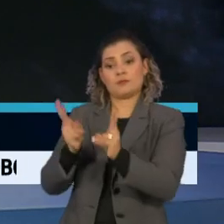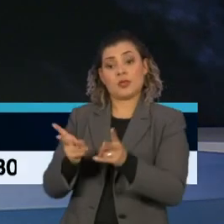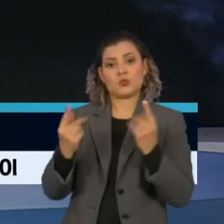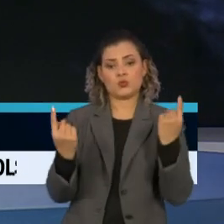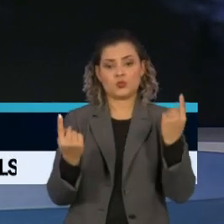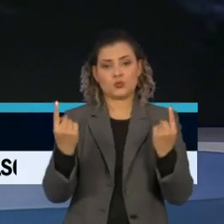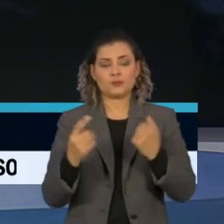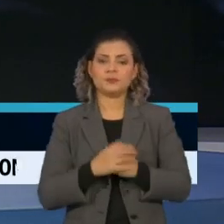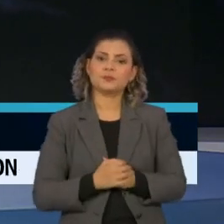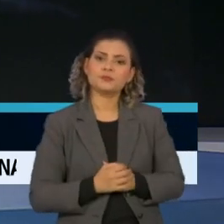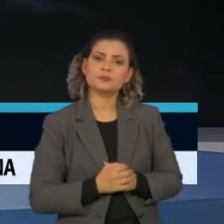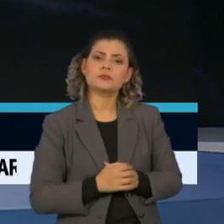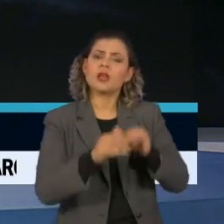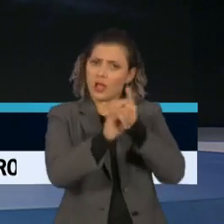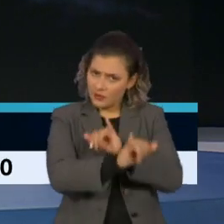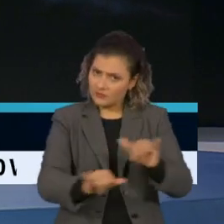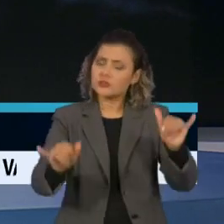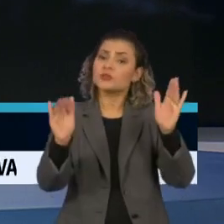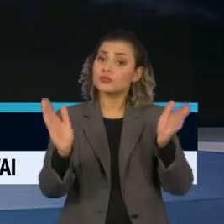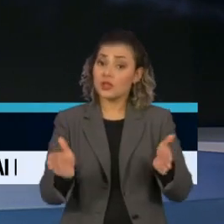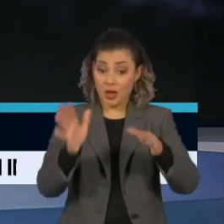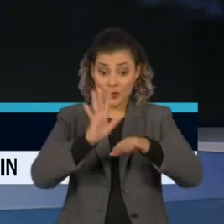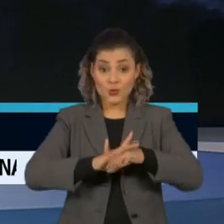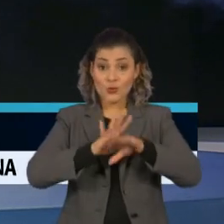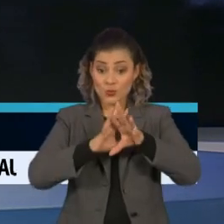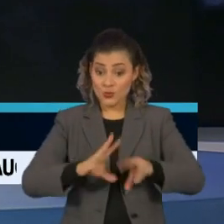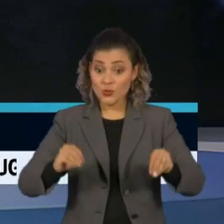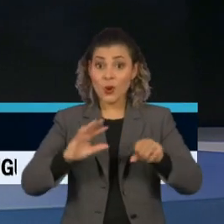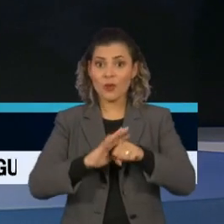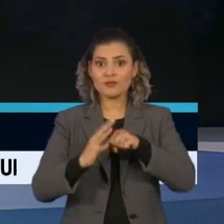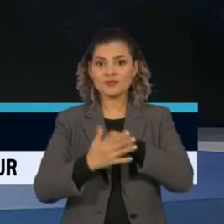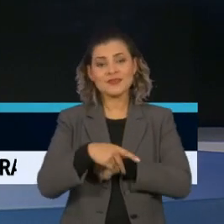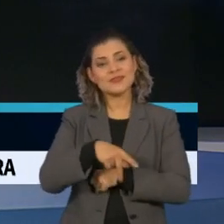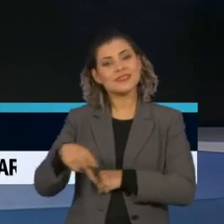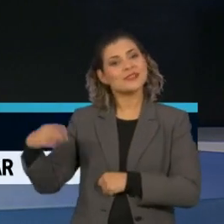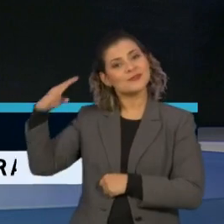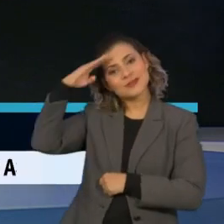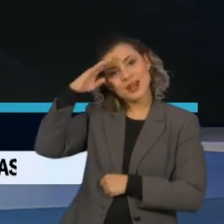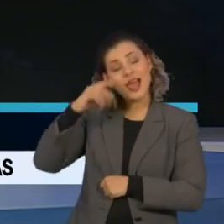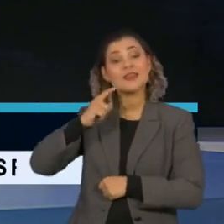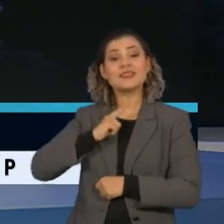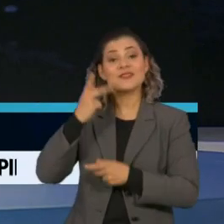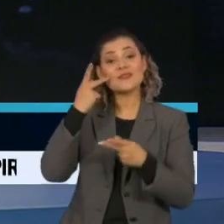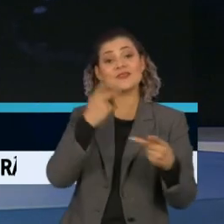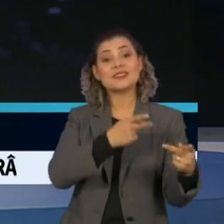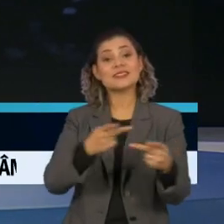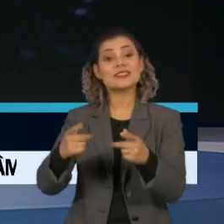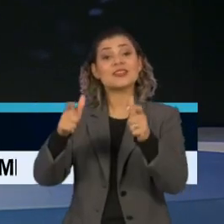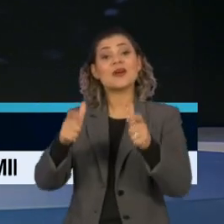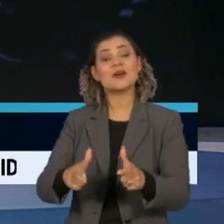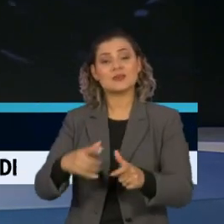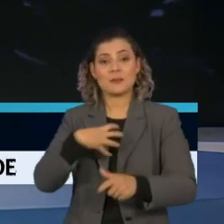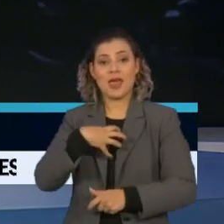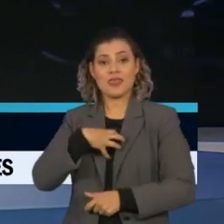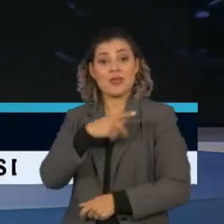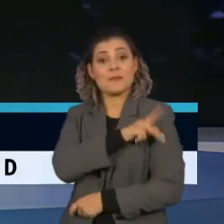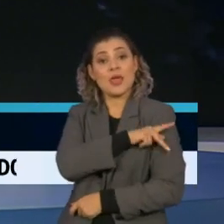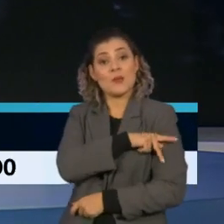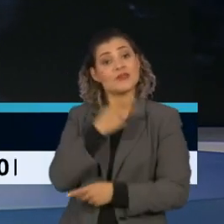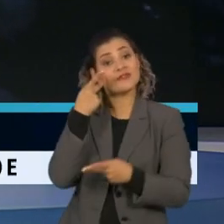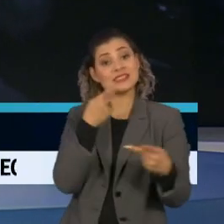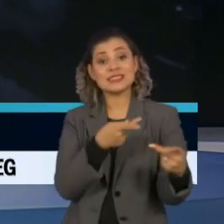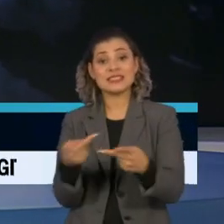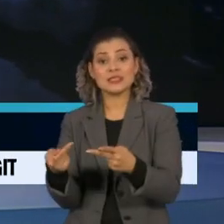Depois de anunciar que estava curado da Covid-19, o presidente Jair Bolsonaro fez uma visita hoje às cidades da Bahia e do Piauí.